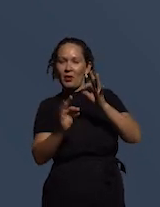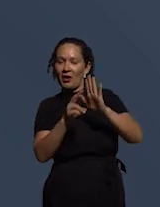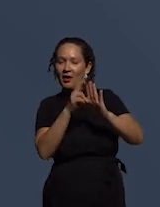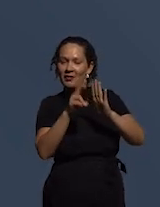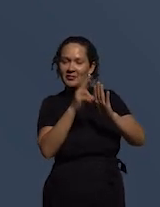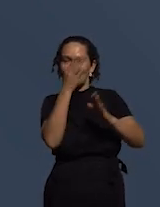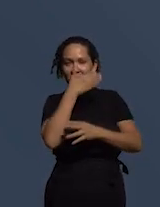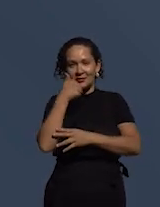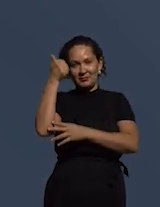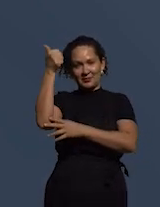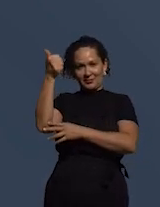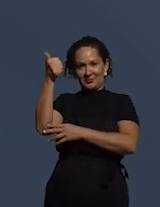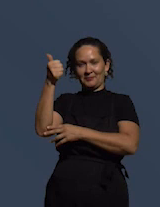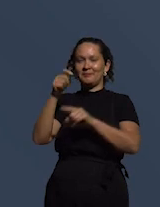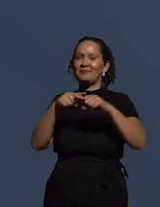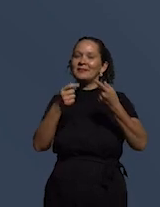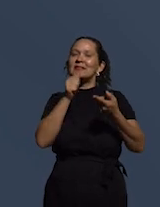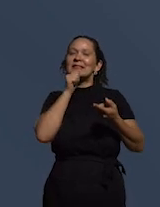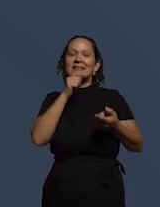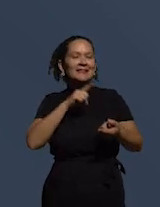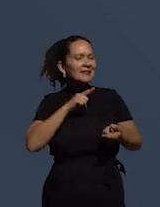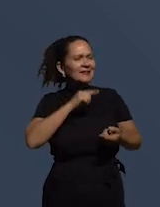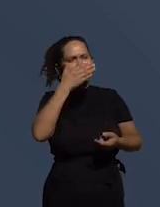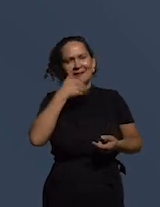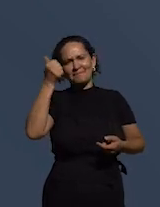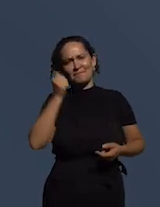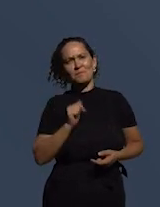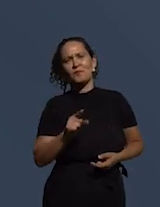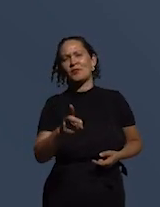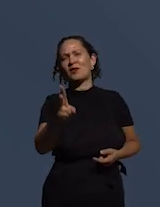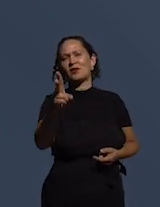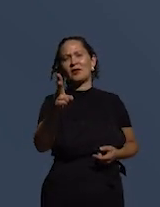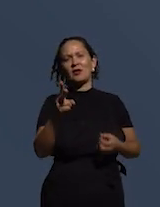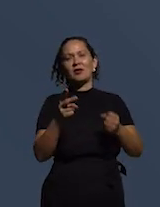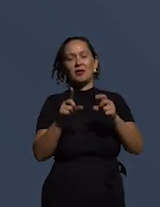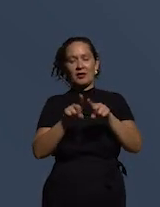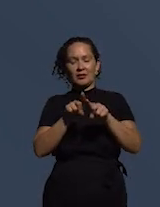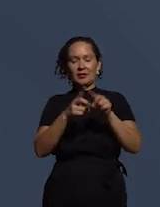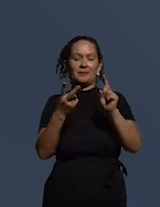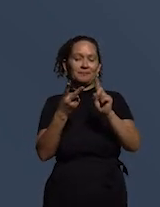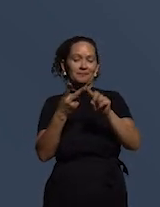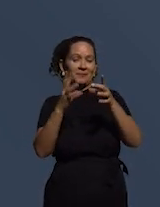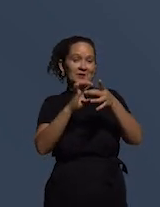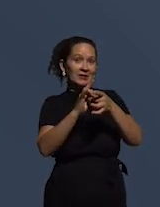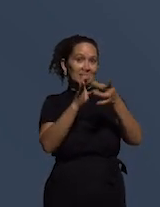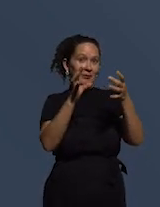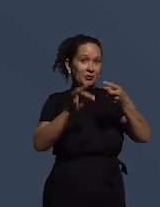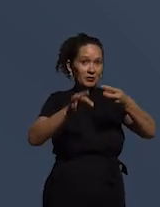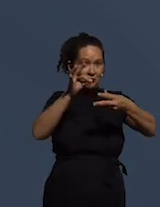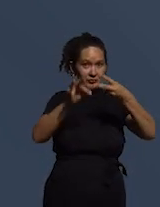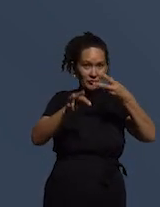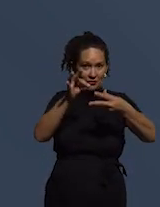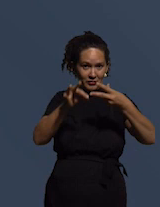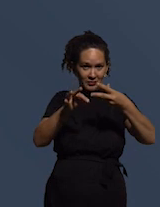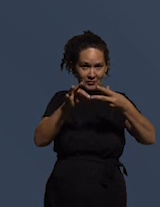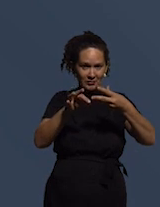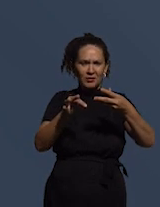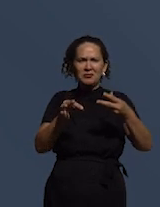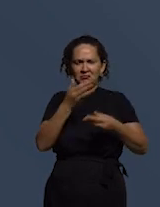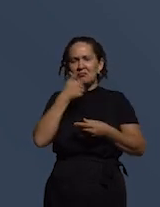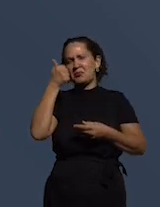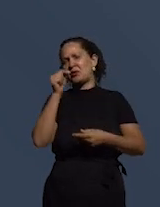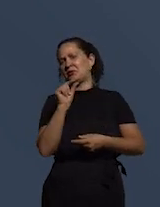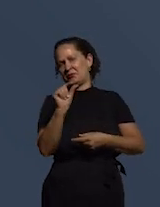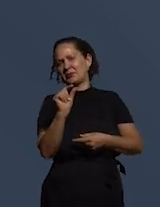bastante mas ainda temos para melhorar os pilares de independência do judiciário que chegou a melhorar mas